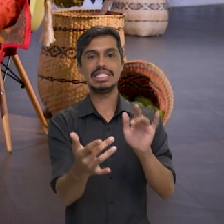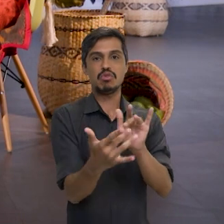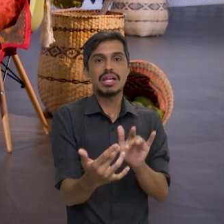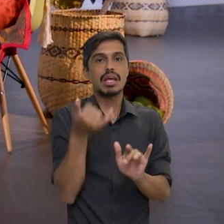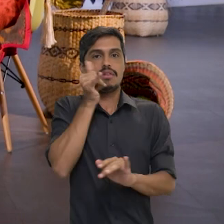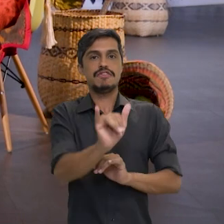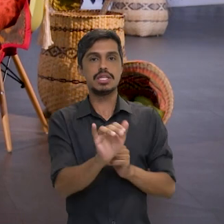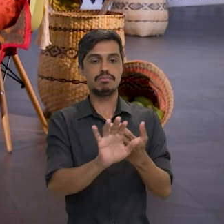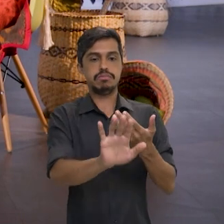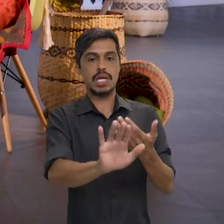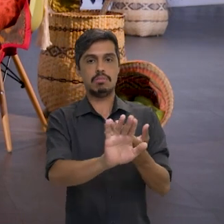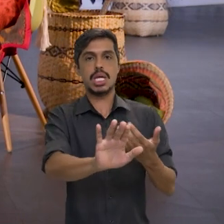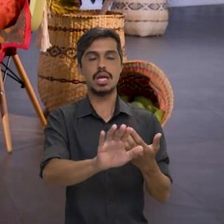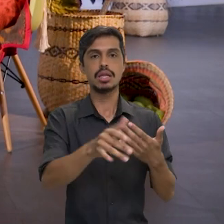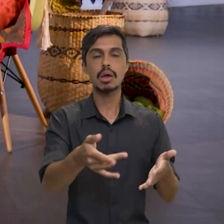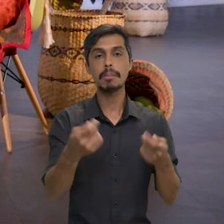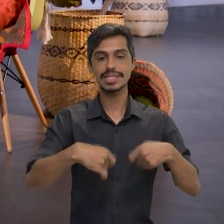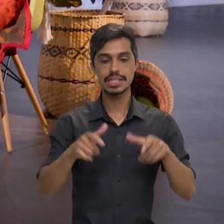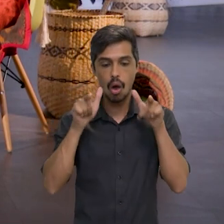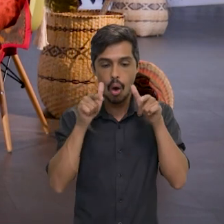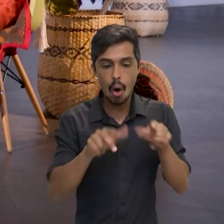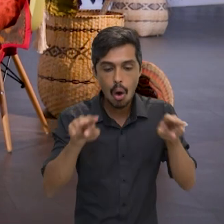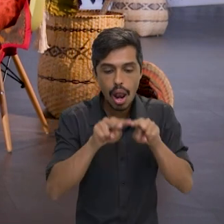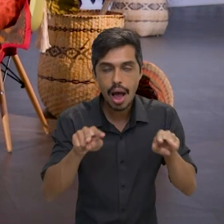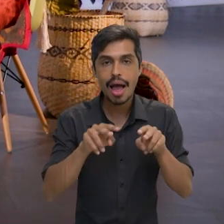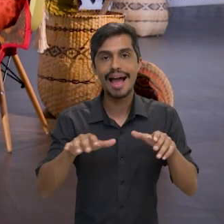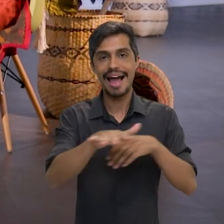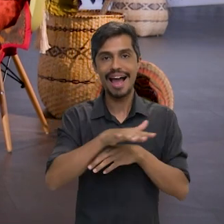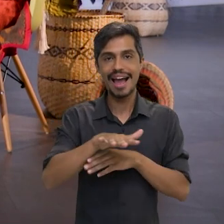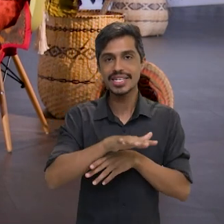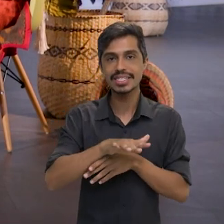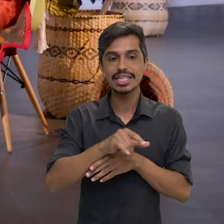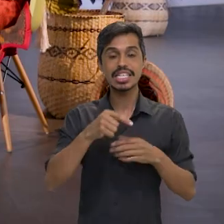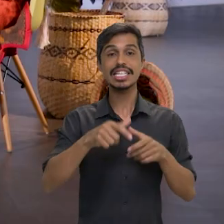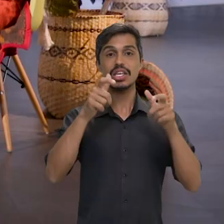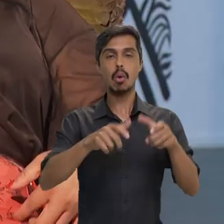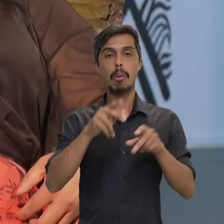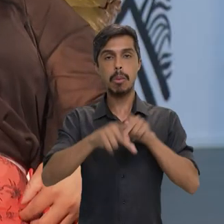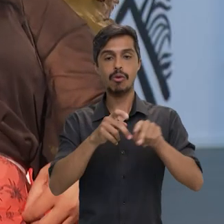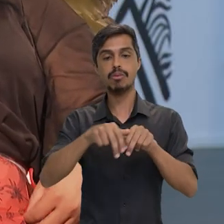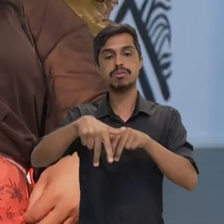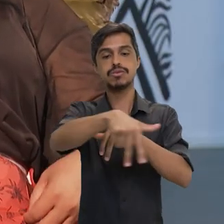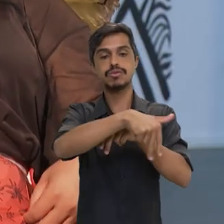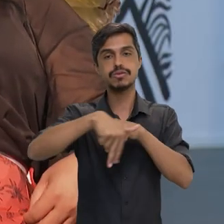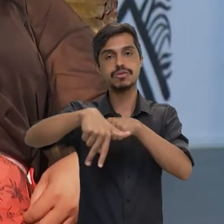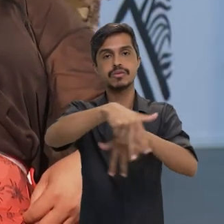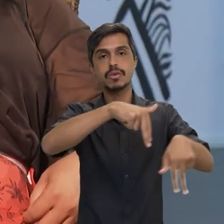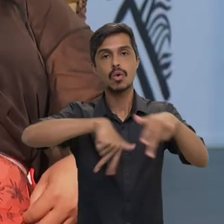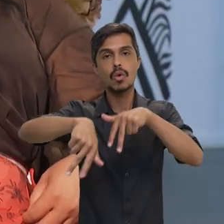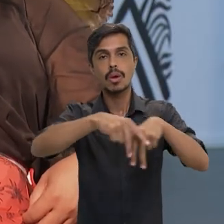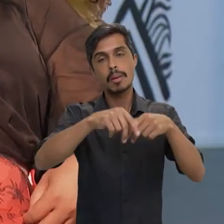Então, você tem que considerar a área de circulação deles, né?